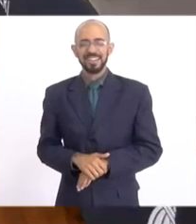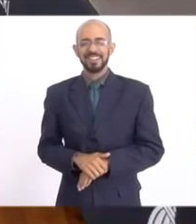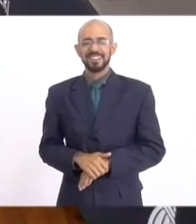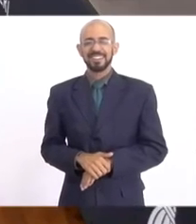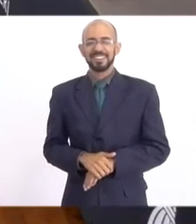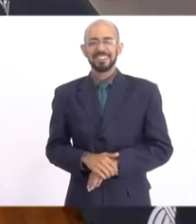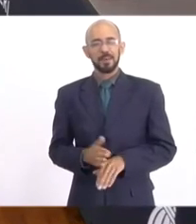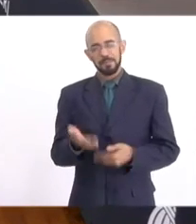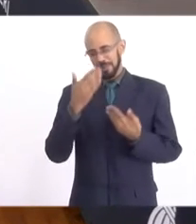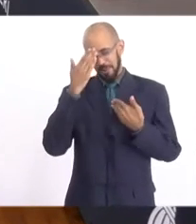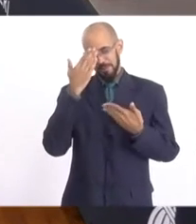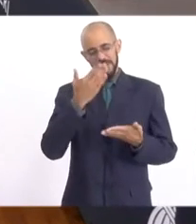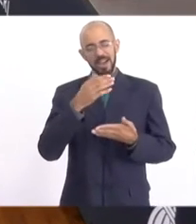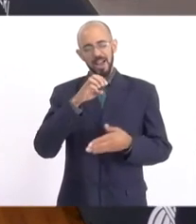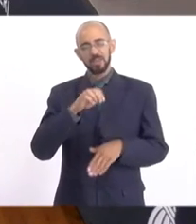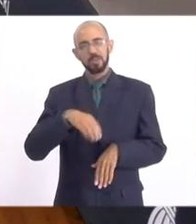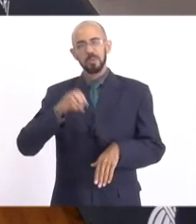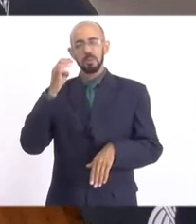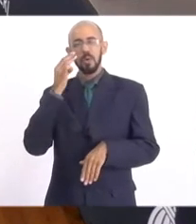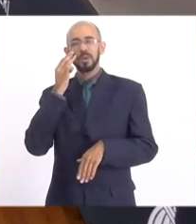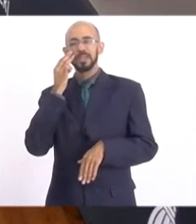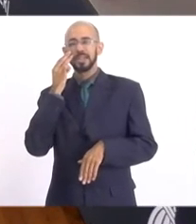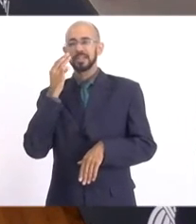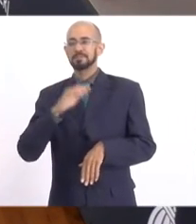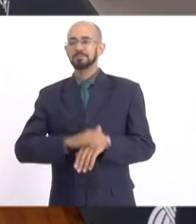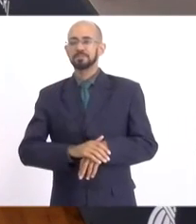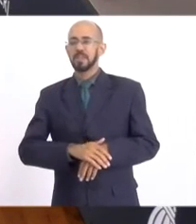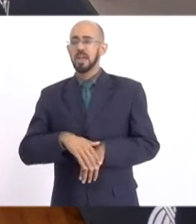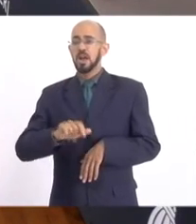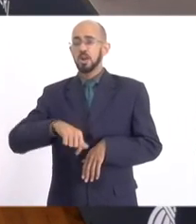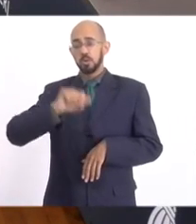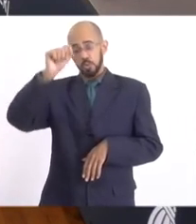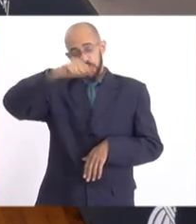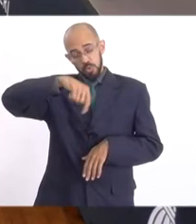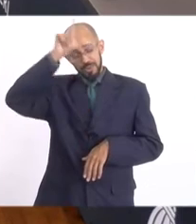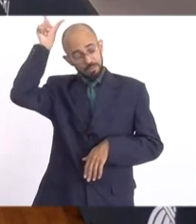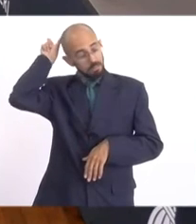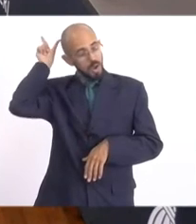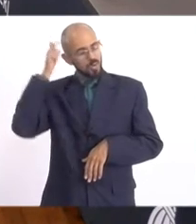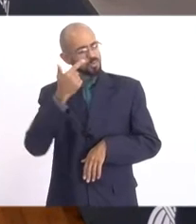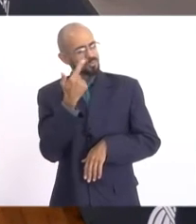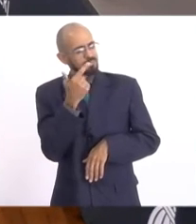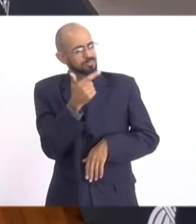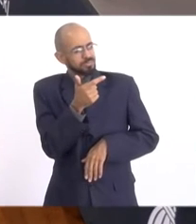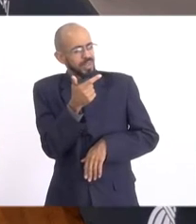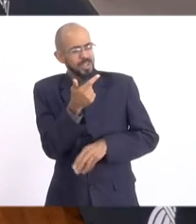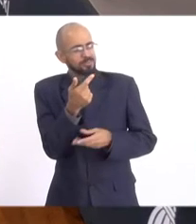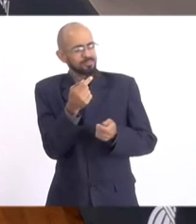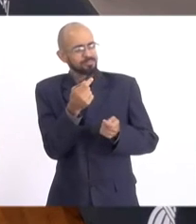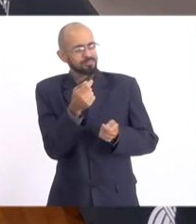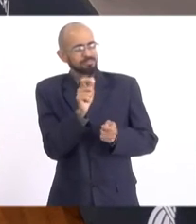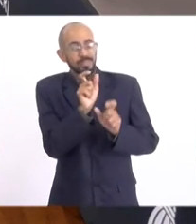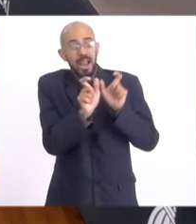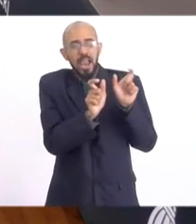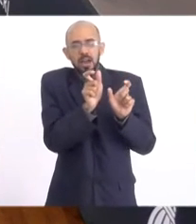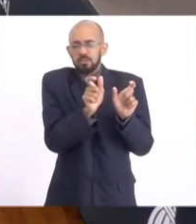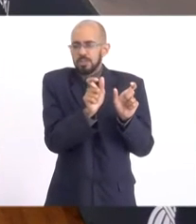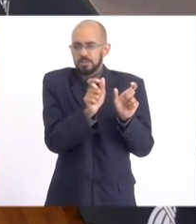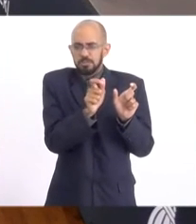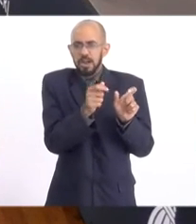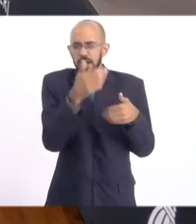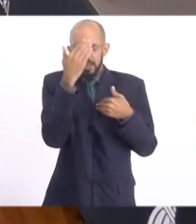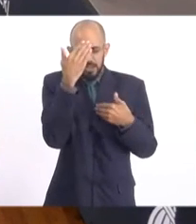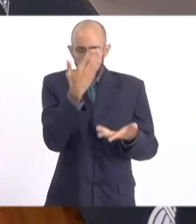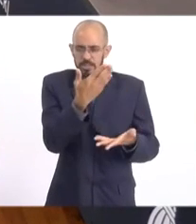Então, muito obrigado, Mônica. Deputado Luiz Paulo, não tenho palavra para lhe agradecer, mais do que nosso decano é o nosso